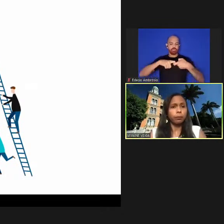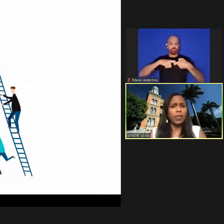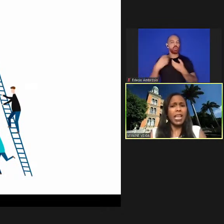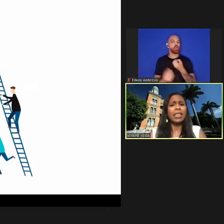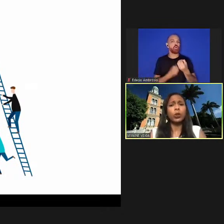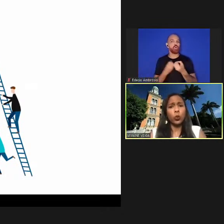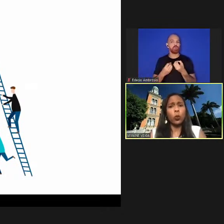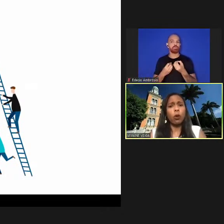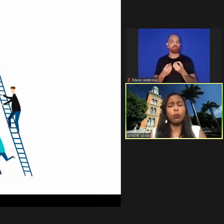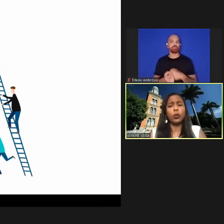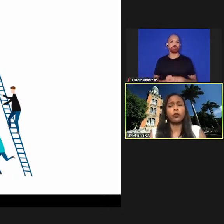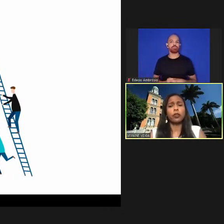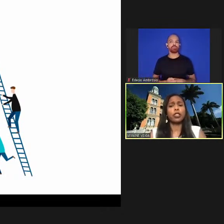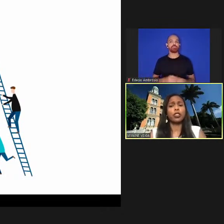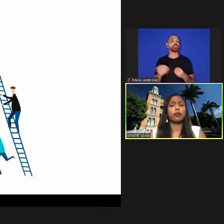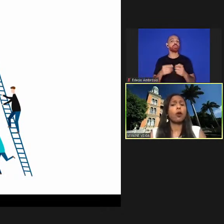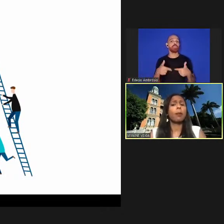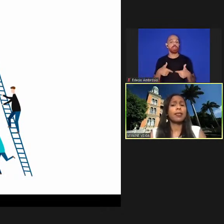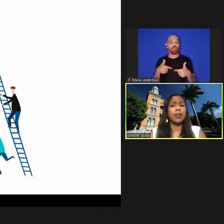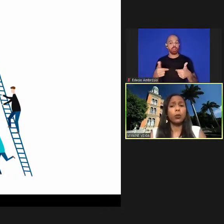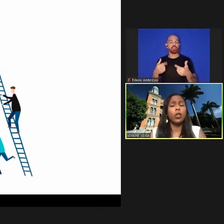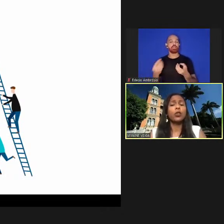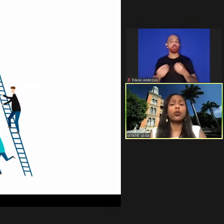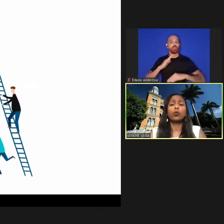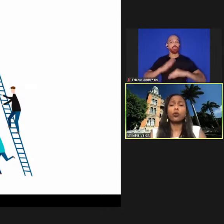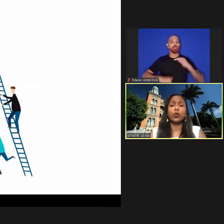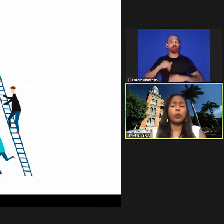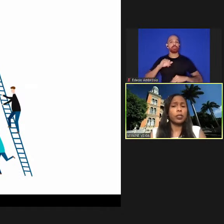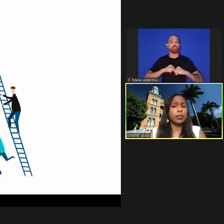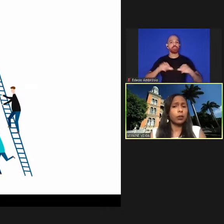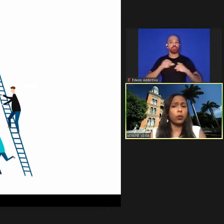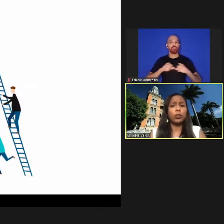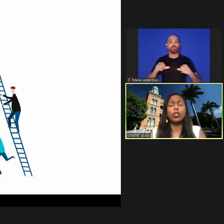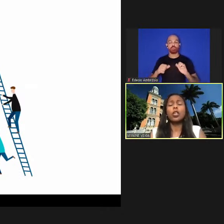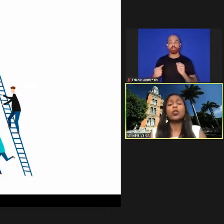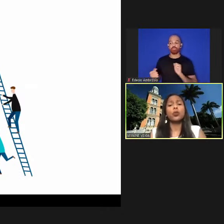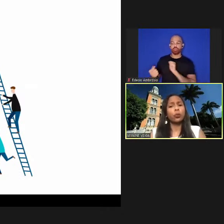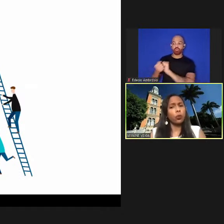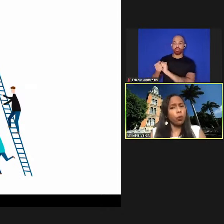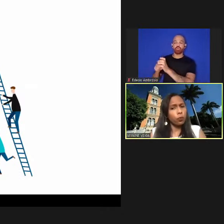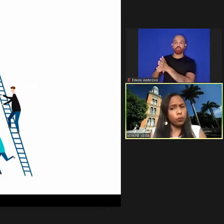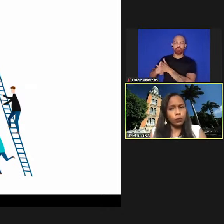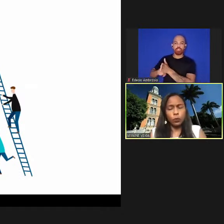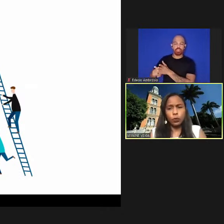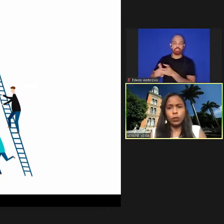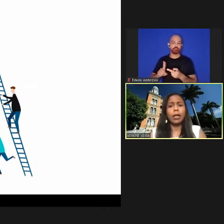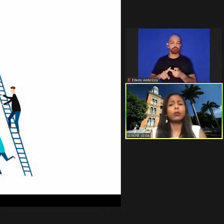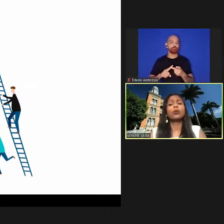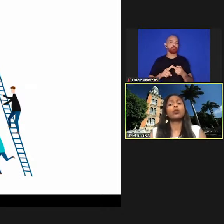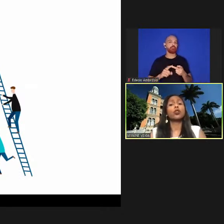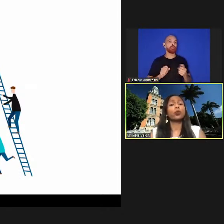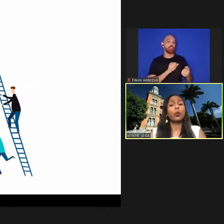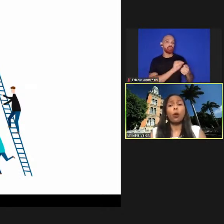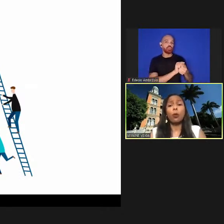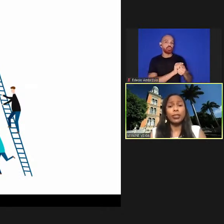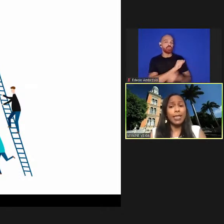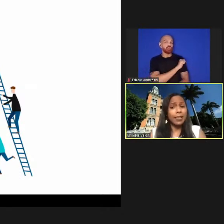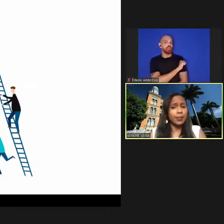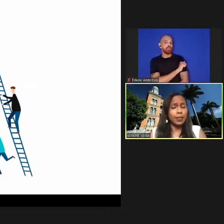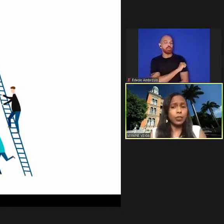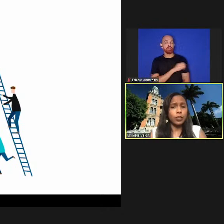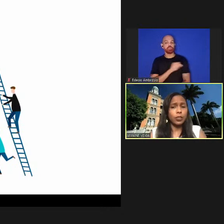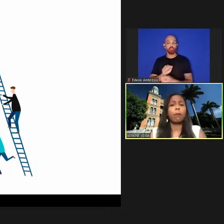atua como os profissionais de informação junto com os pesquisadores junto com os alunos junto com a